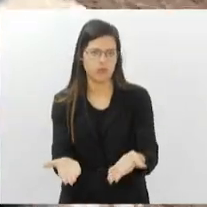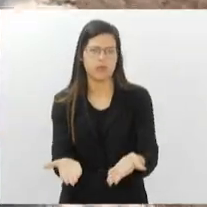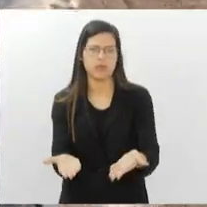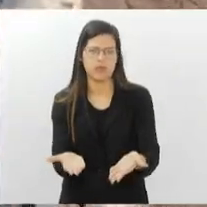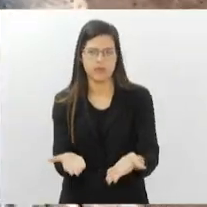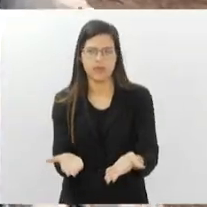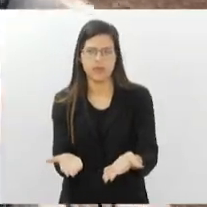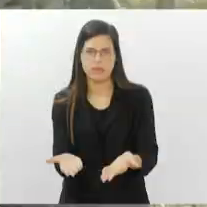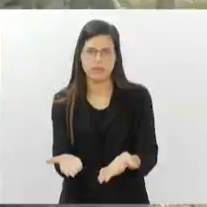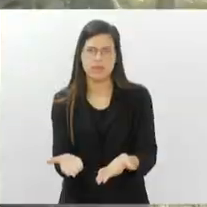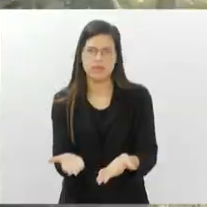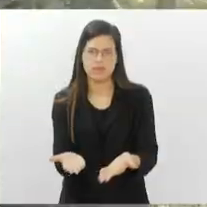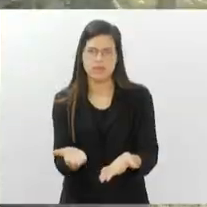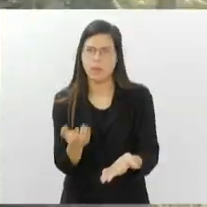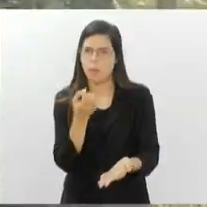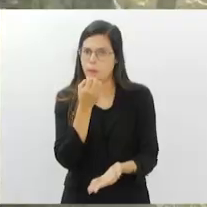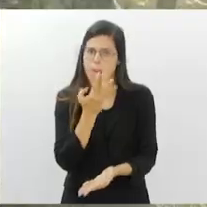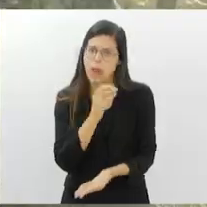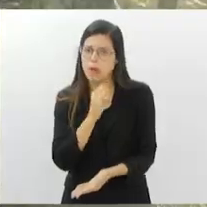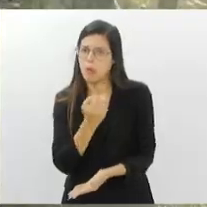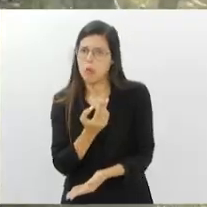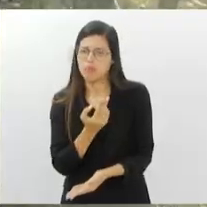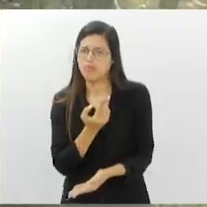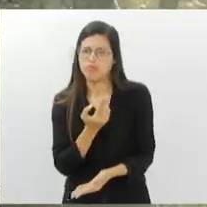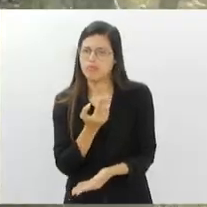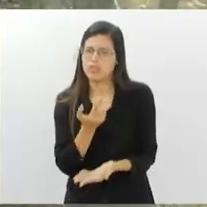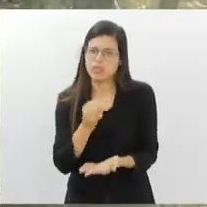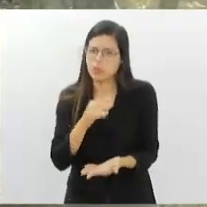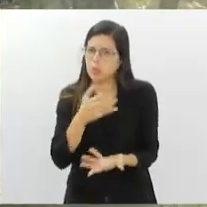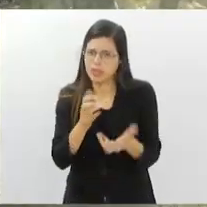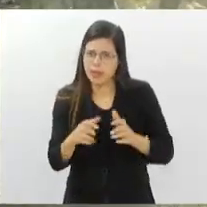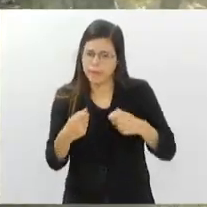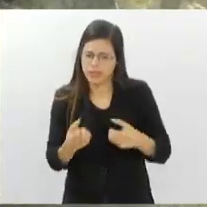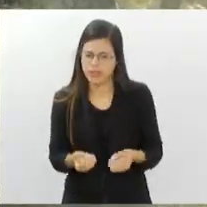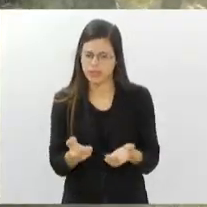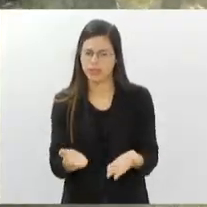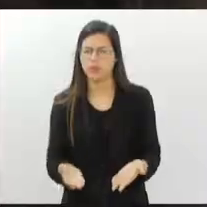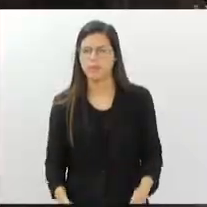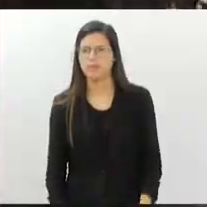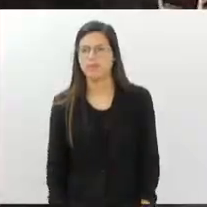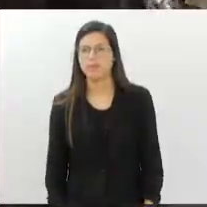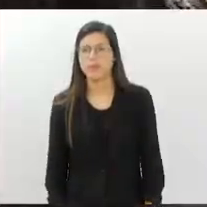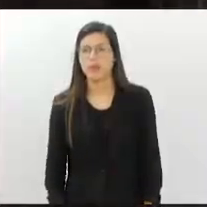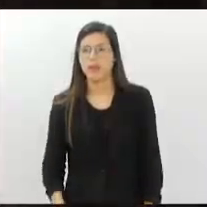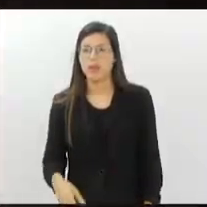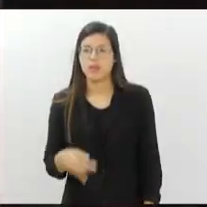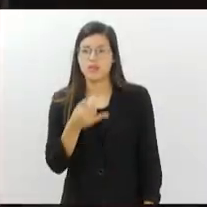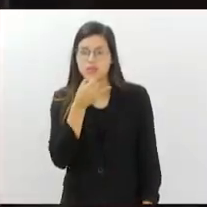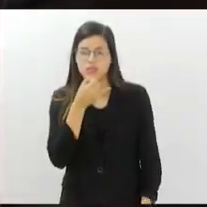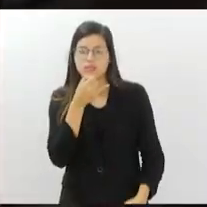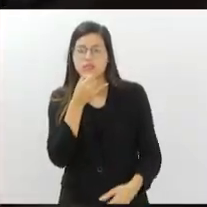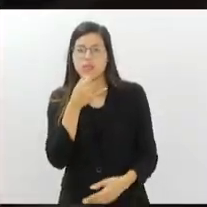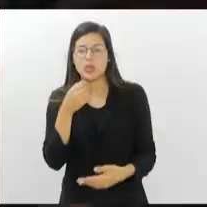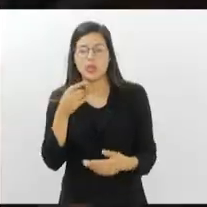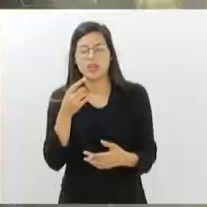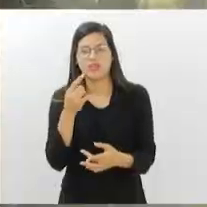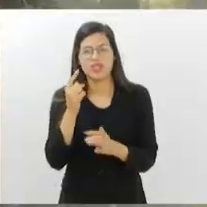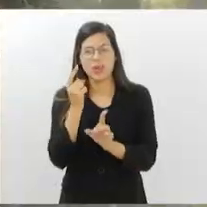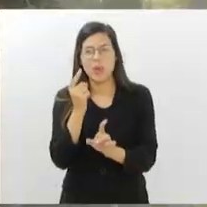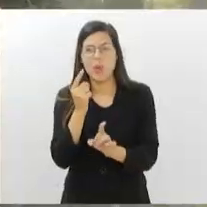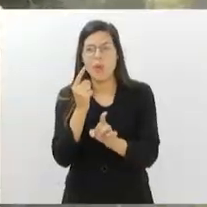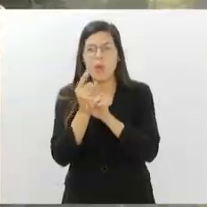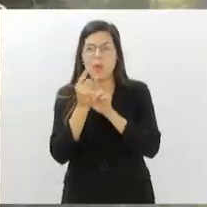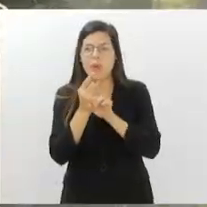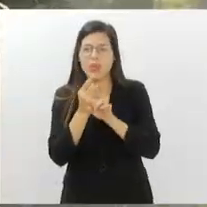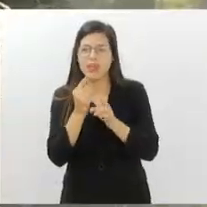ou por mal. Apesar de todos os esforços, ainda é possível encontrar sinais de vandalismo e descaso. Nesse